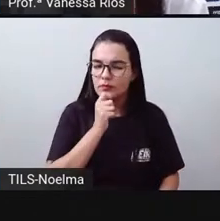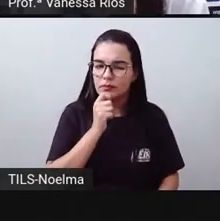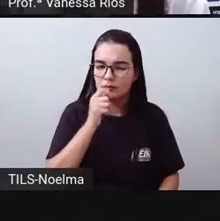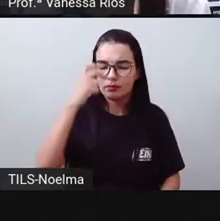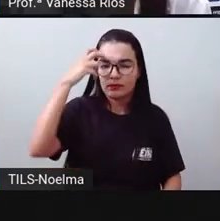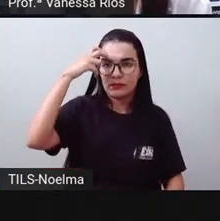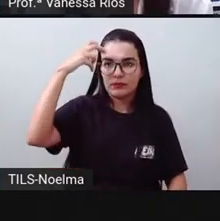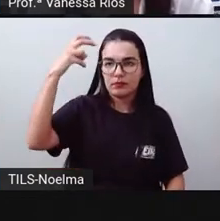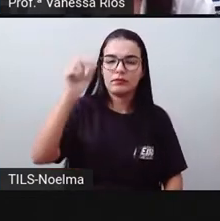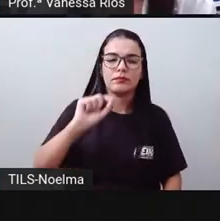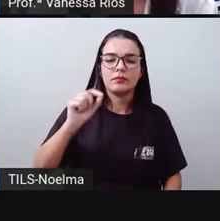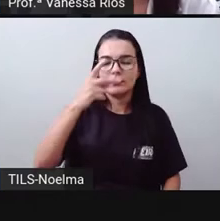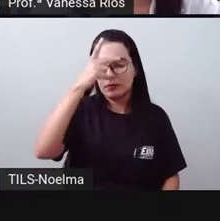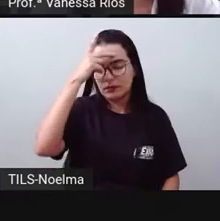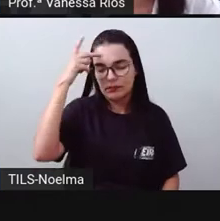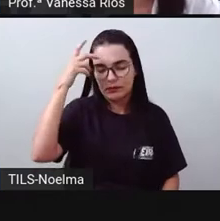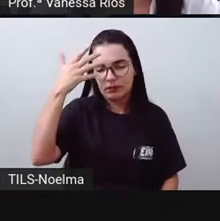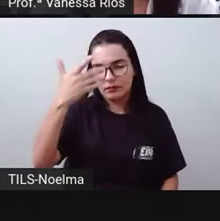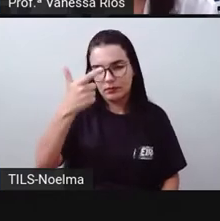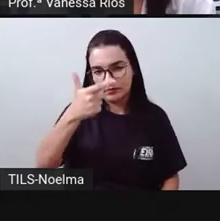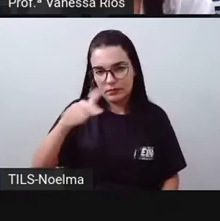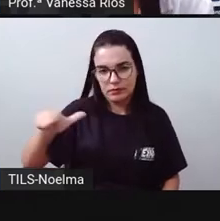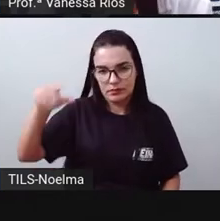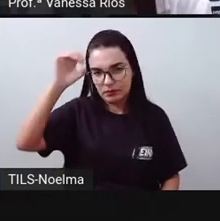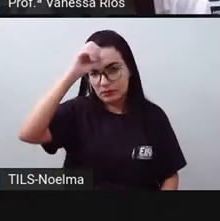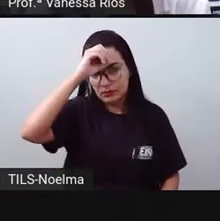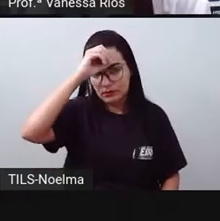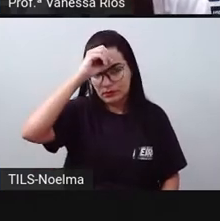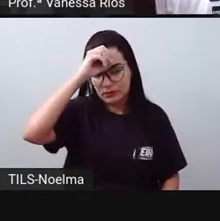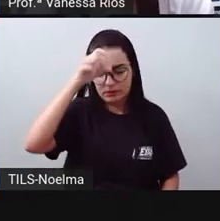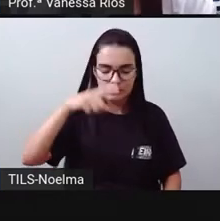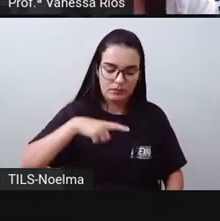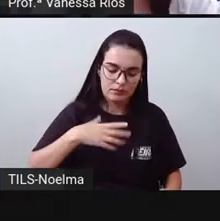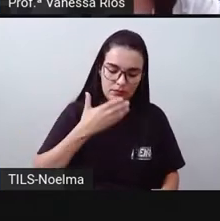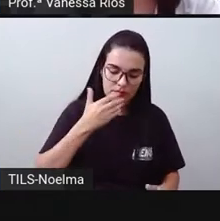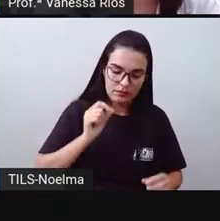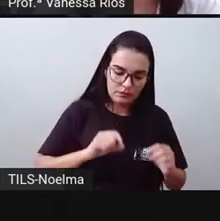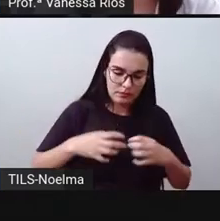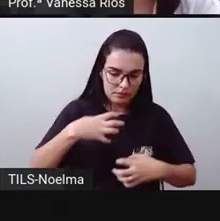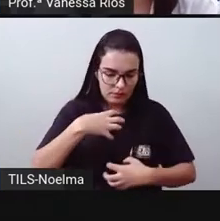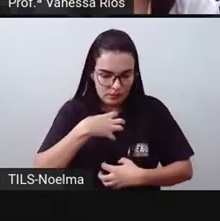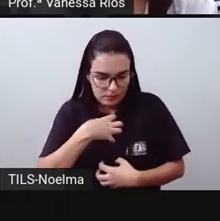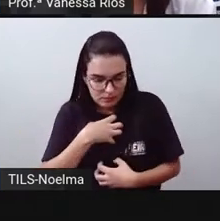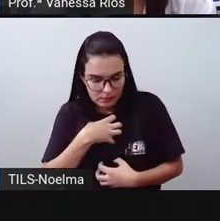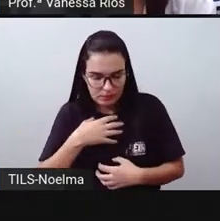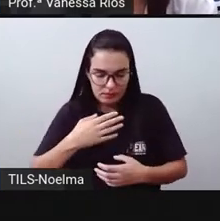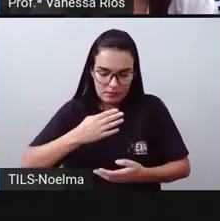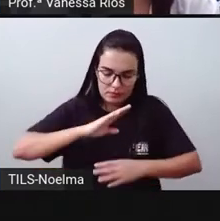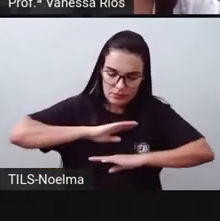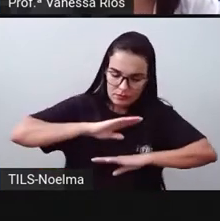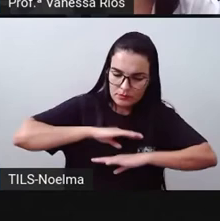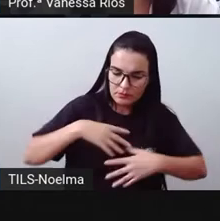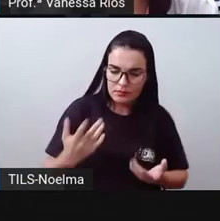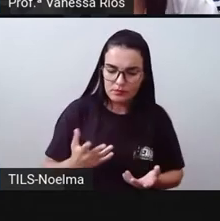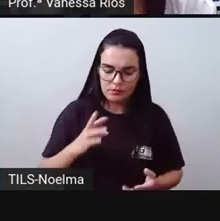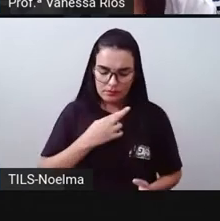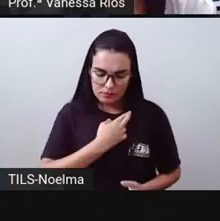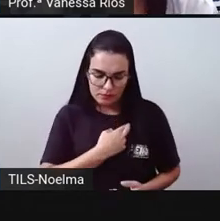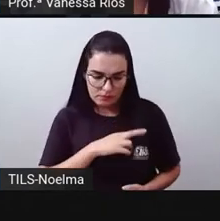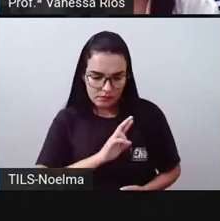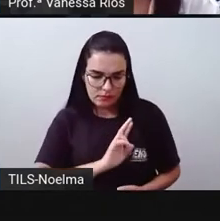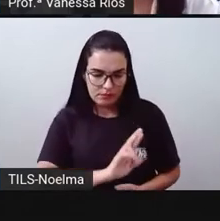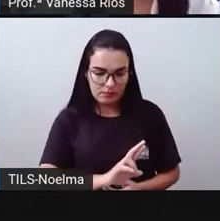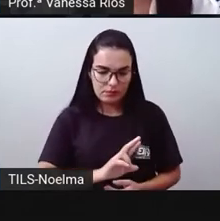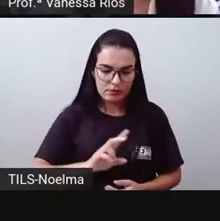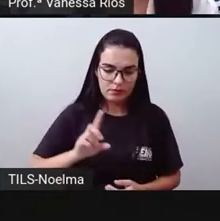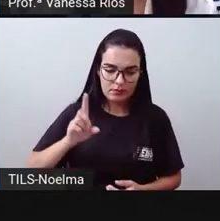relacionada aí às normas de comportamento, os modos de vida, não é? Os saberes, as crenças, os hábitos